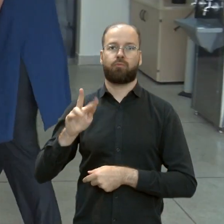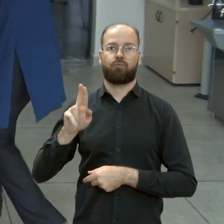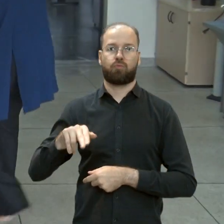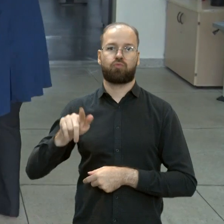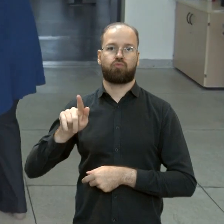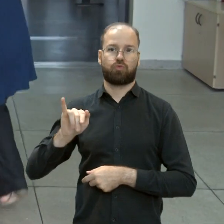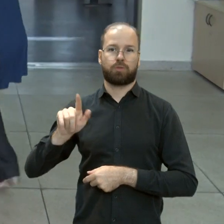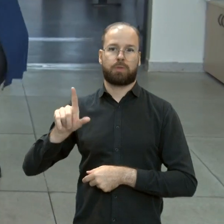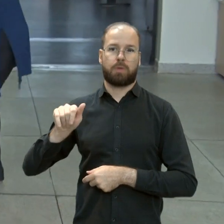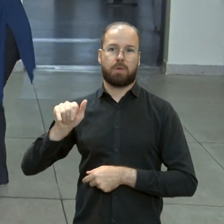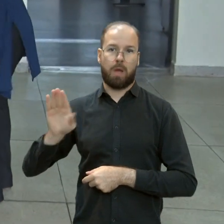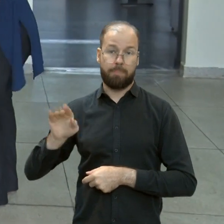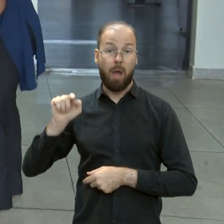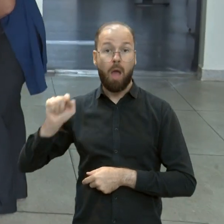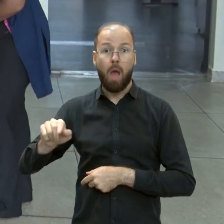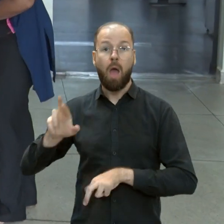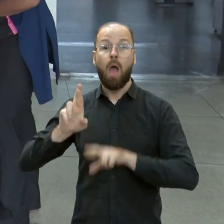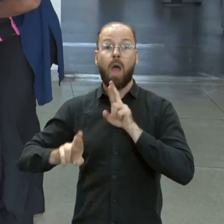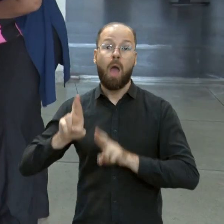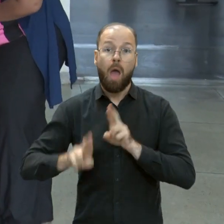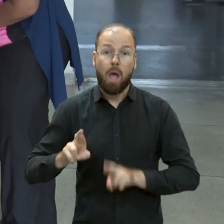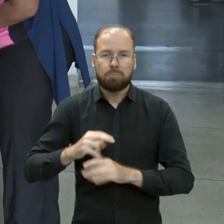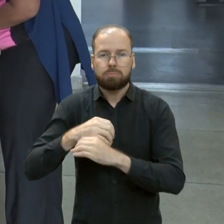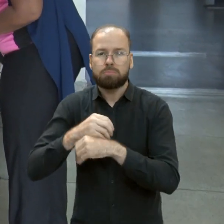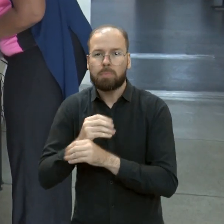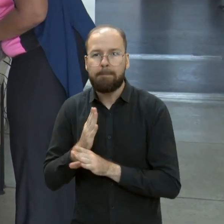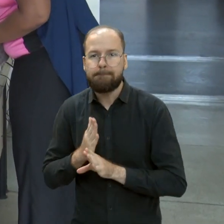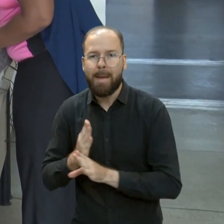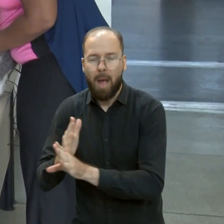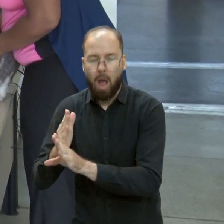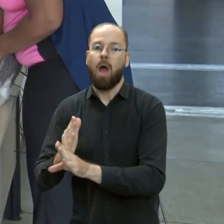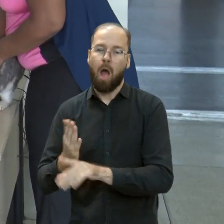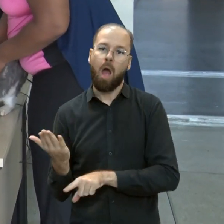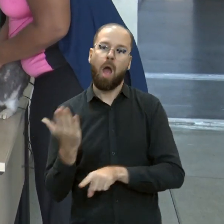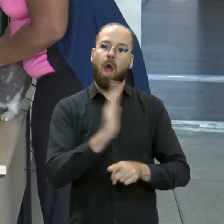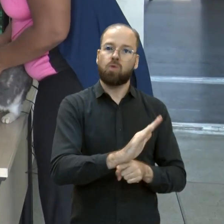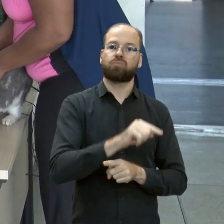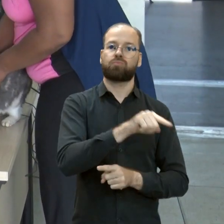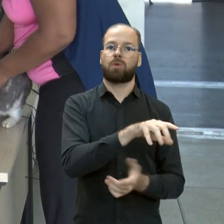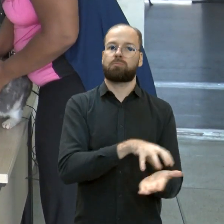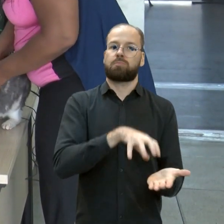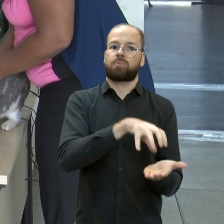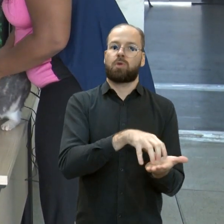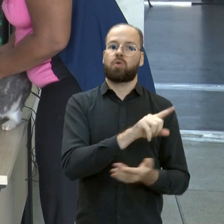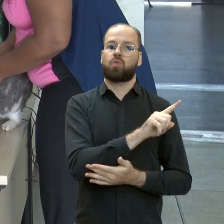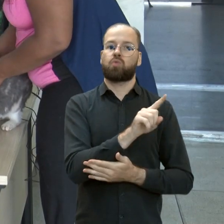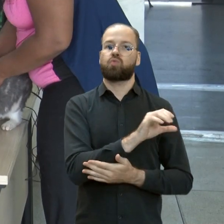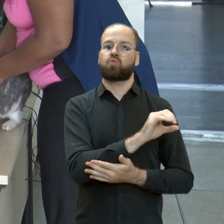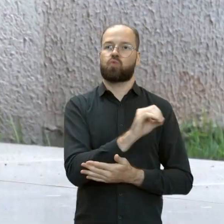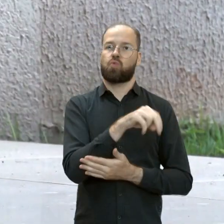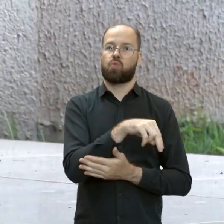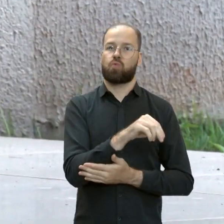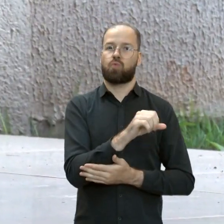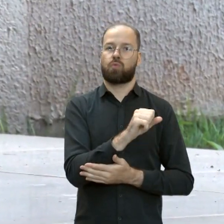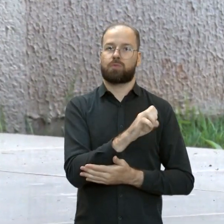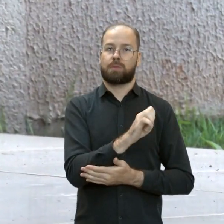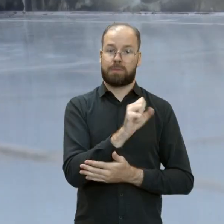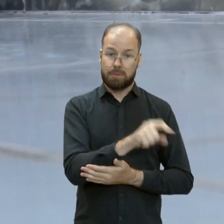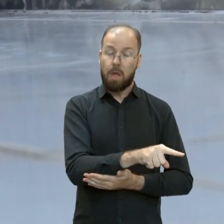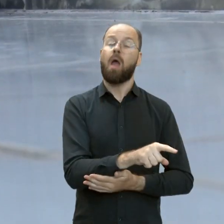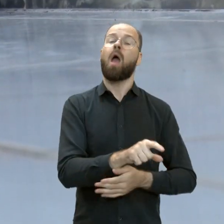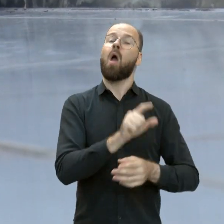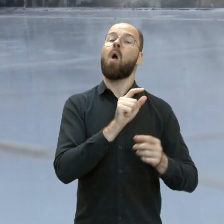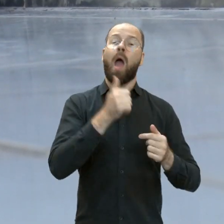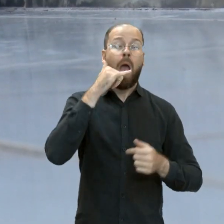têm ajudado a equipe do Centro de Zoonoses a controlar a volta de casos de esporotricose em gatos.